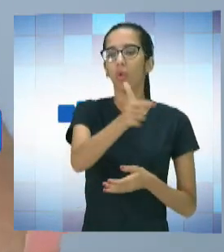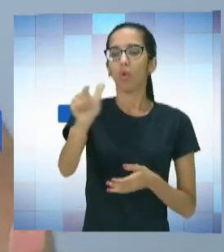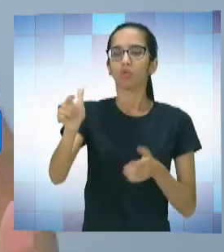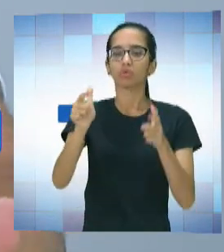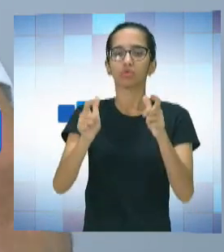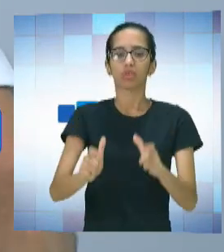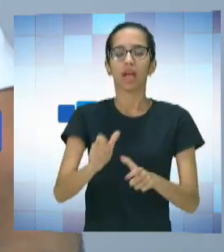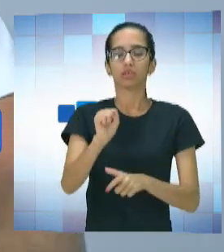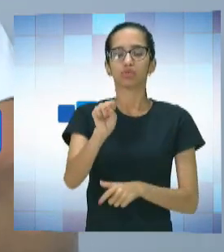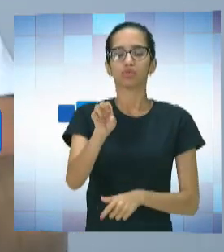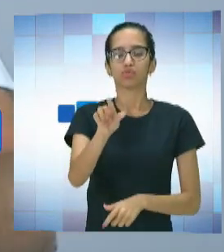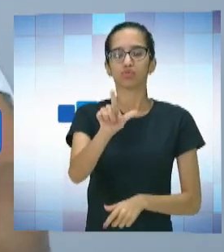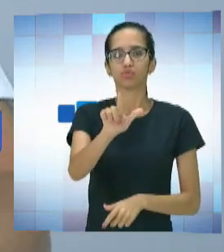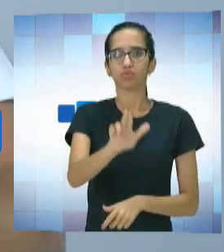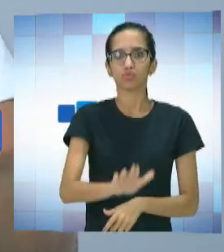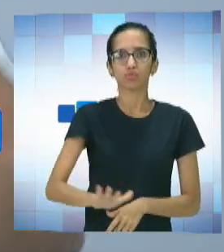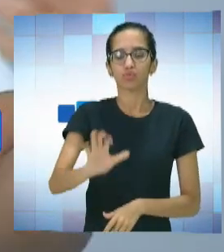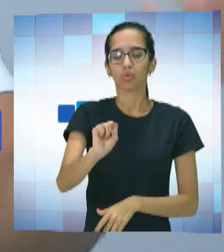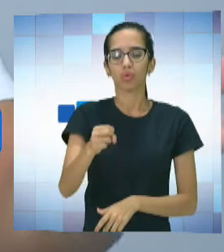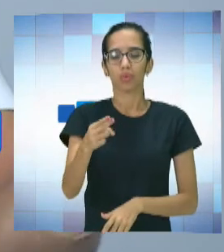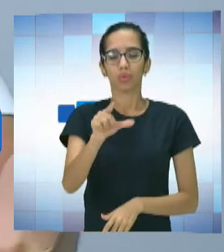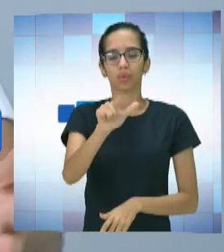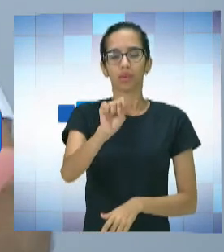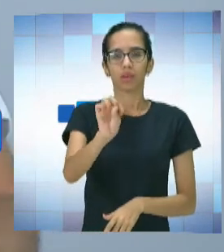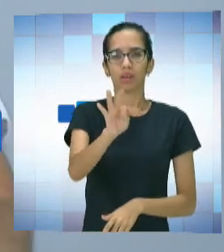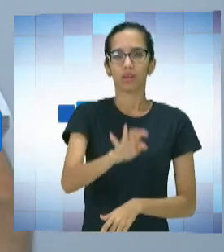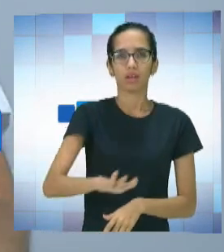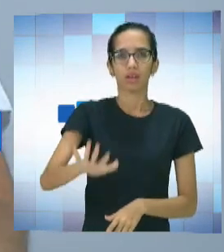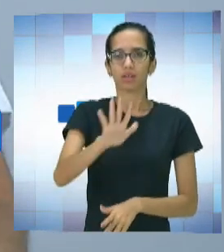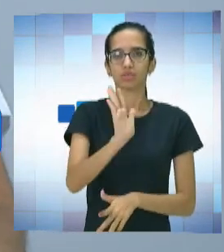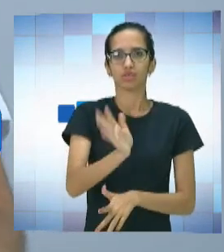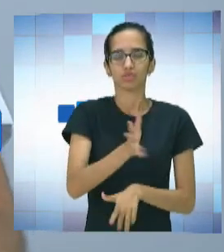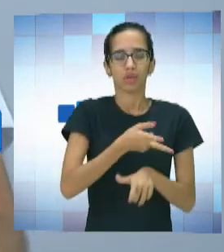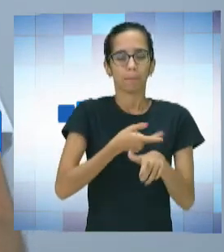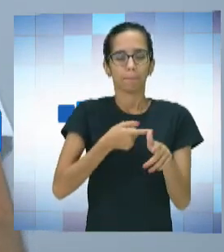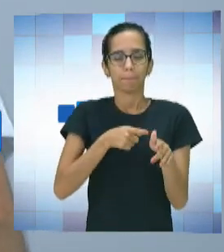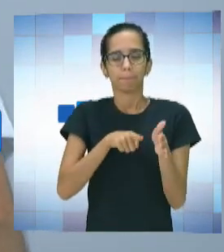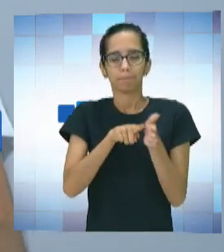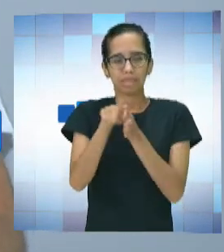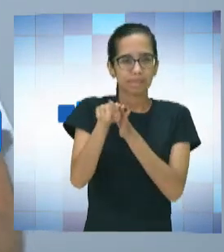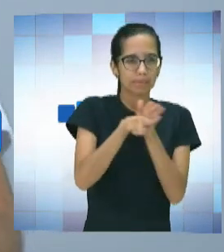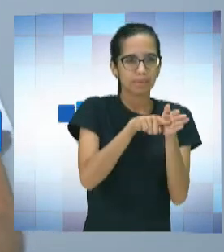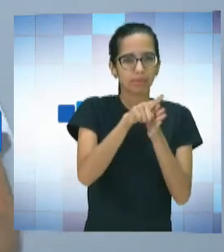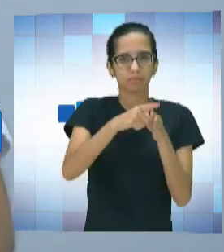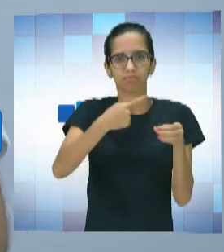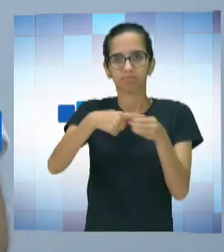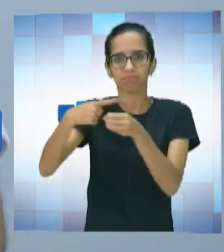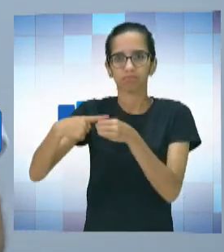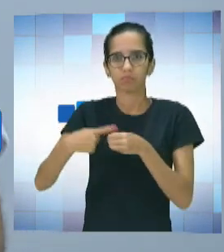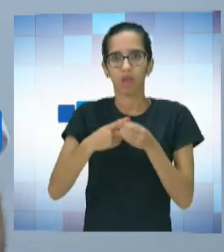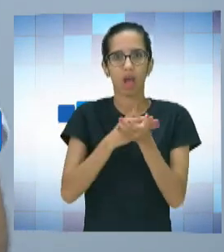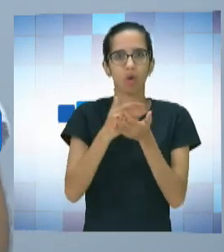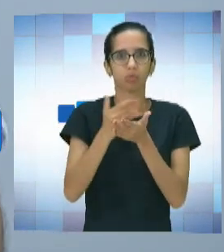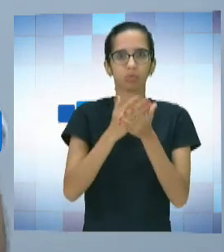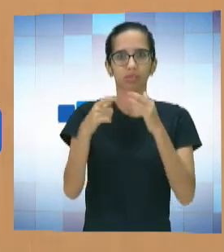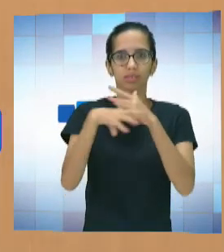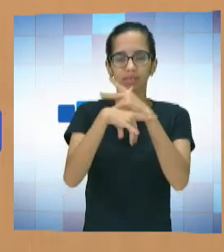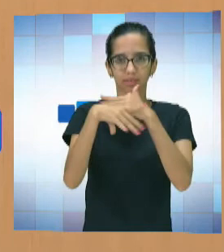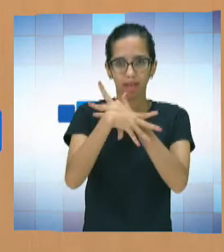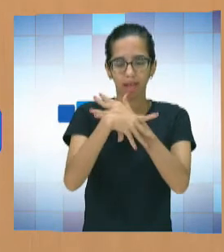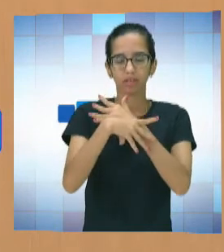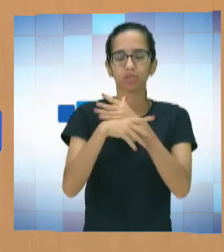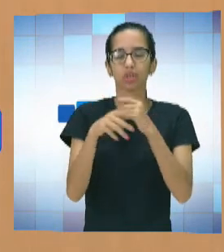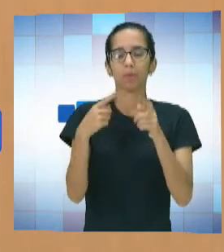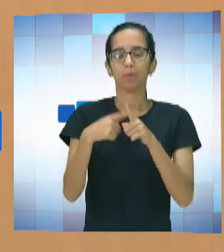Leste, tá? Então, assim, nós estamos explorando já o interior, nós já estamos avançando o projeto, já está em algumas cidades. Sim, sim. Porque